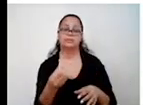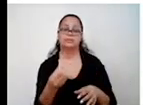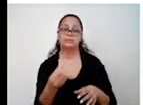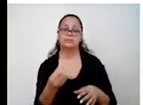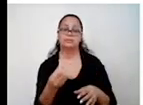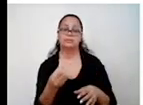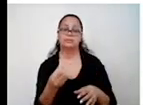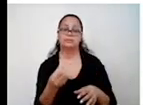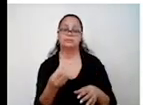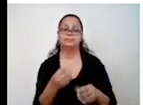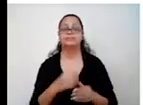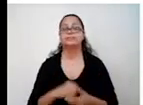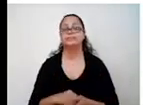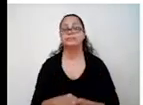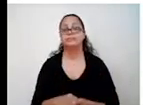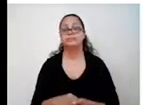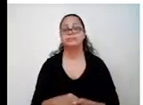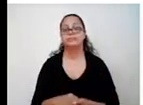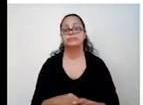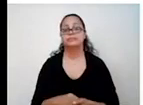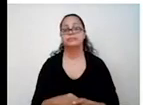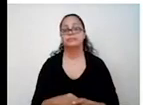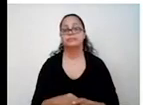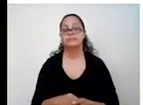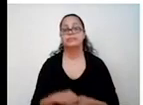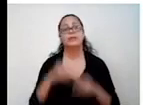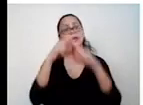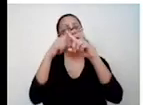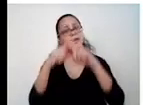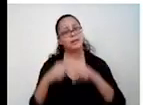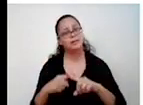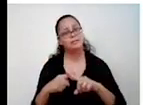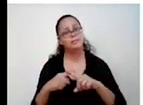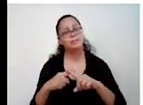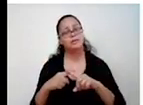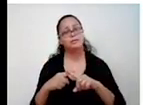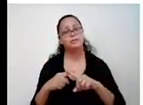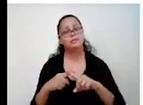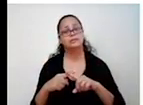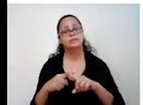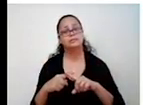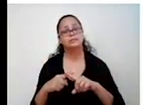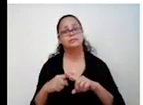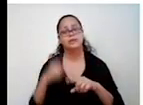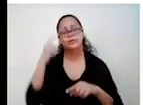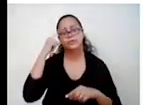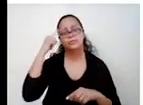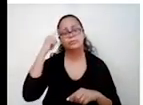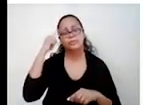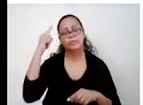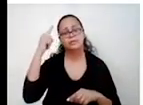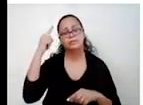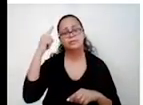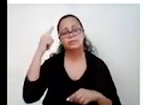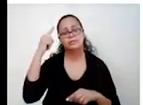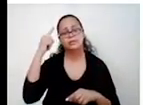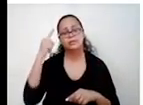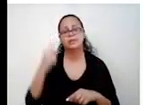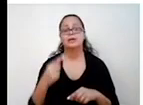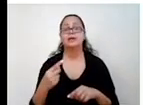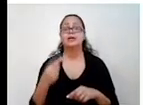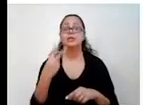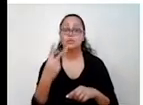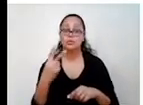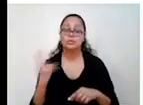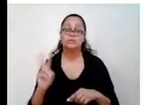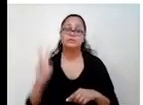soma é 5. O produto é 6. E na tabuada? Vamos pensar na tabuada dois números. Que um vezes o outro